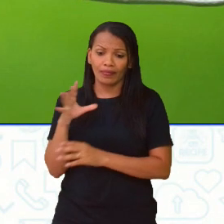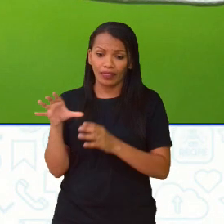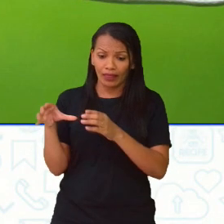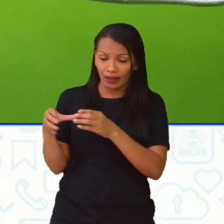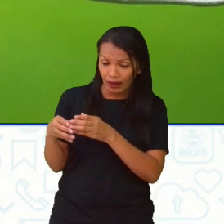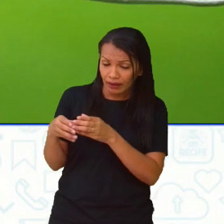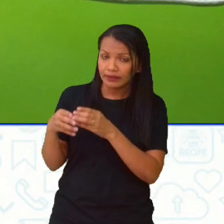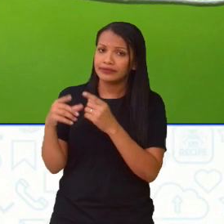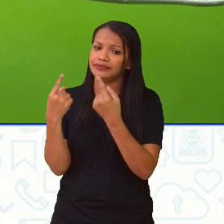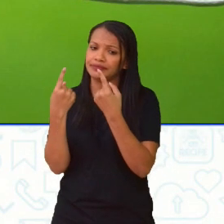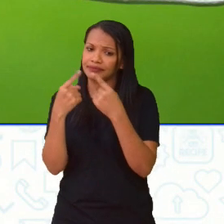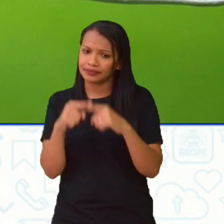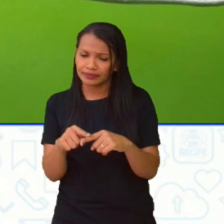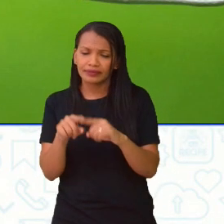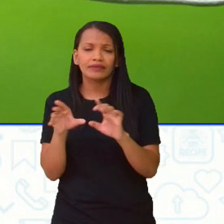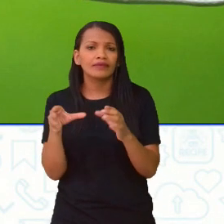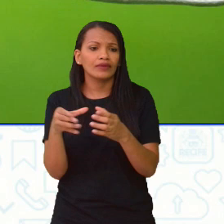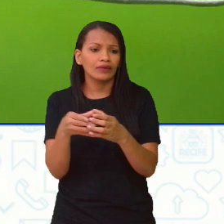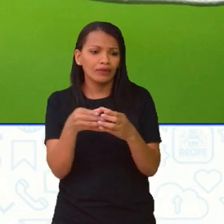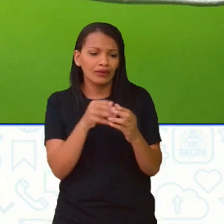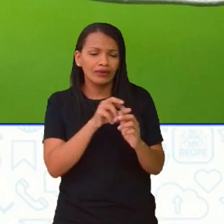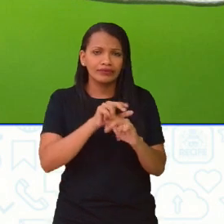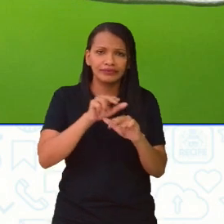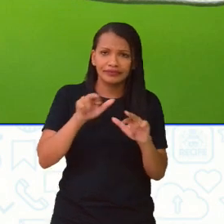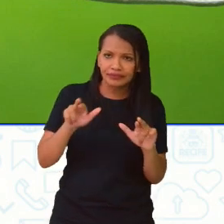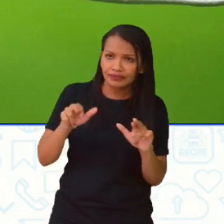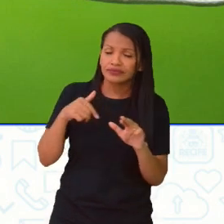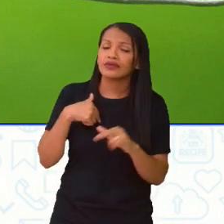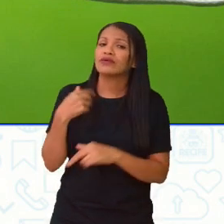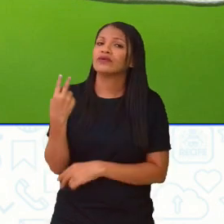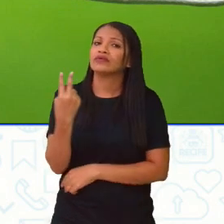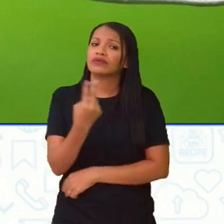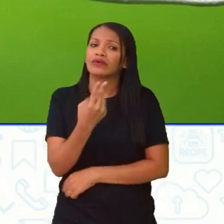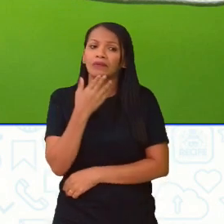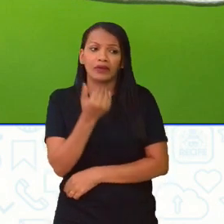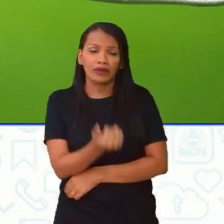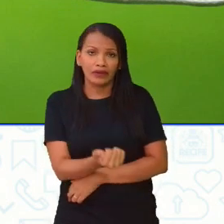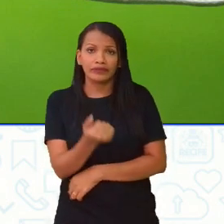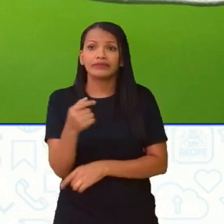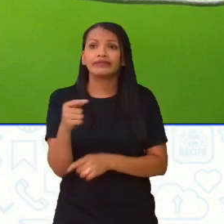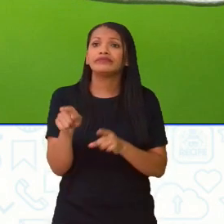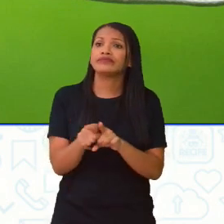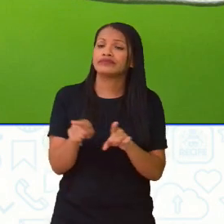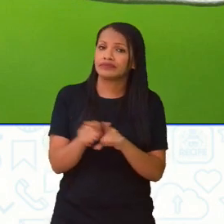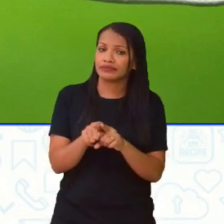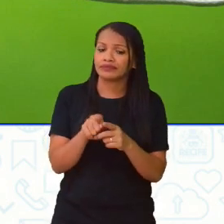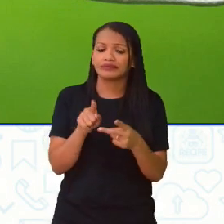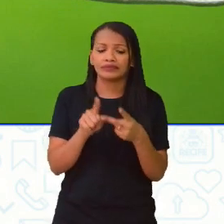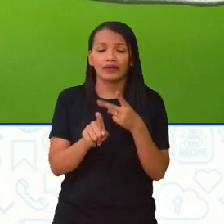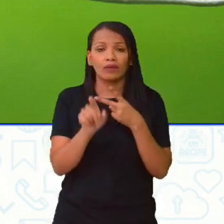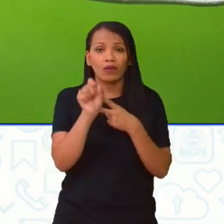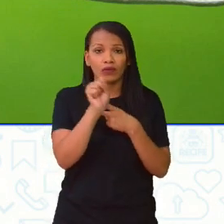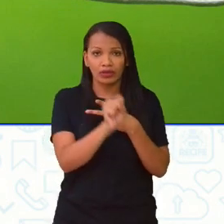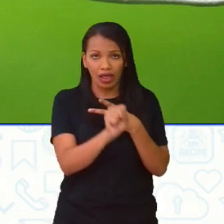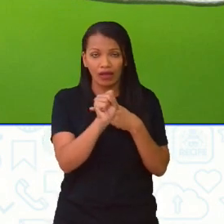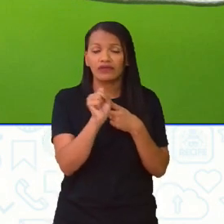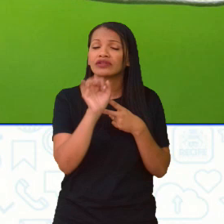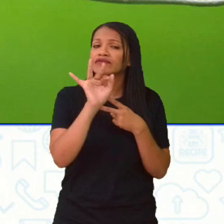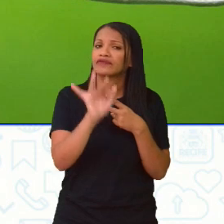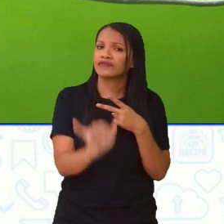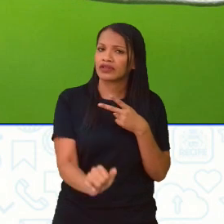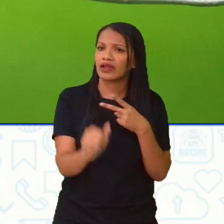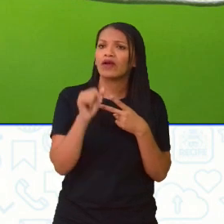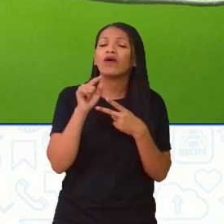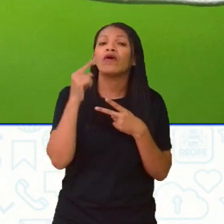se enfrentando em diversos grupos diferentes, os dois melhores, dessa primeira fase, passam pras oitavas de final, onde